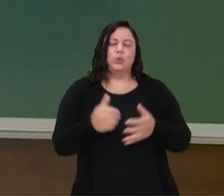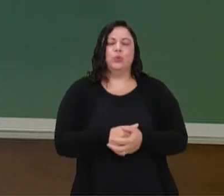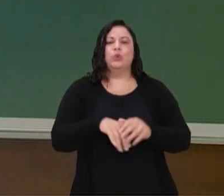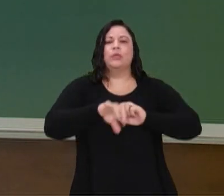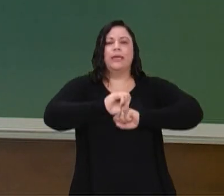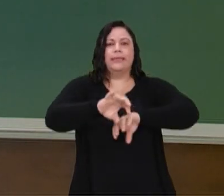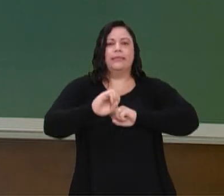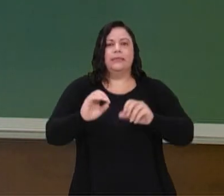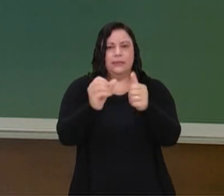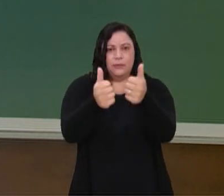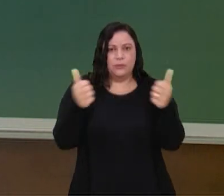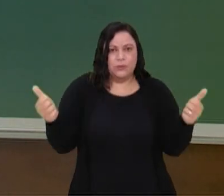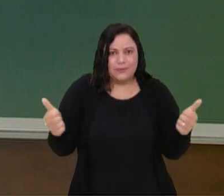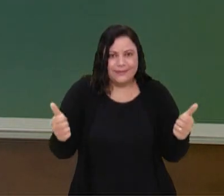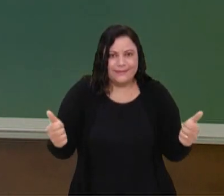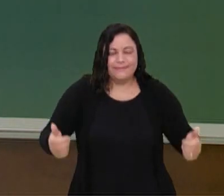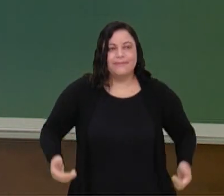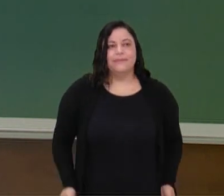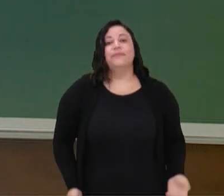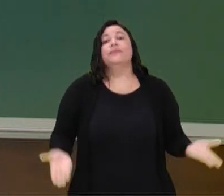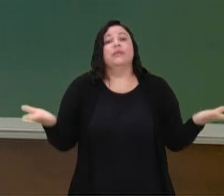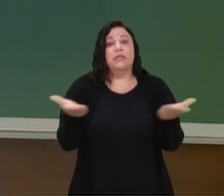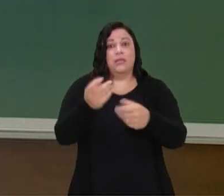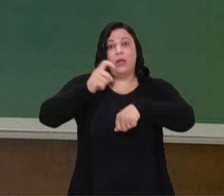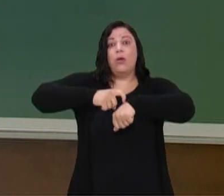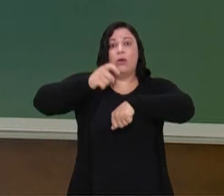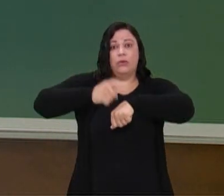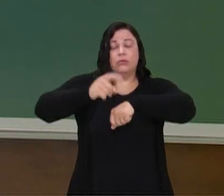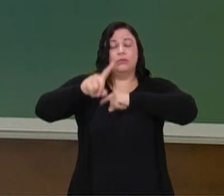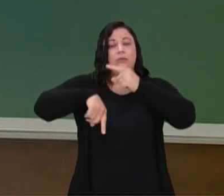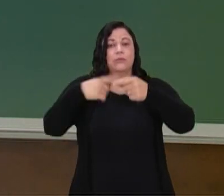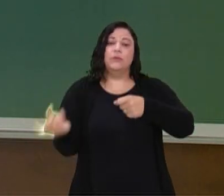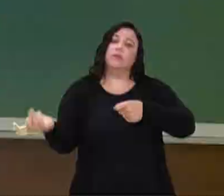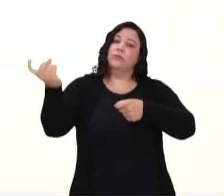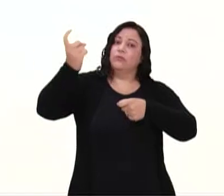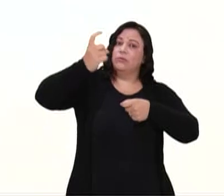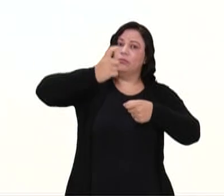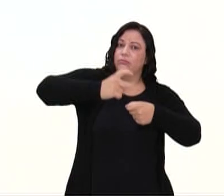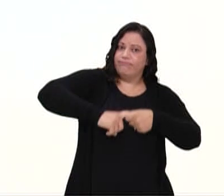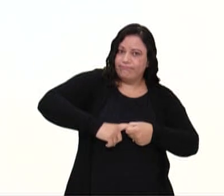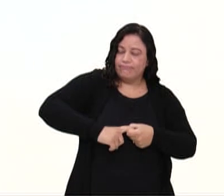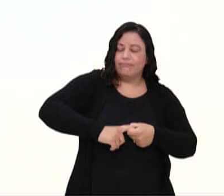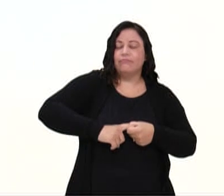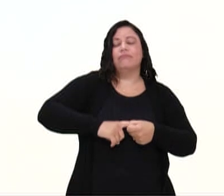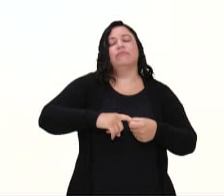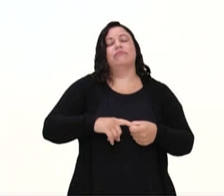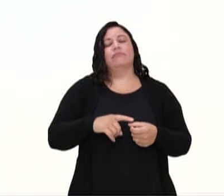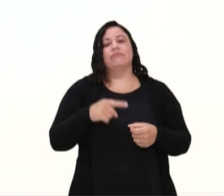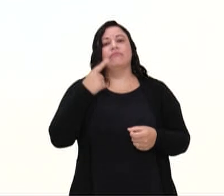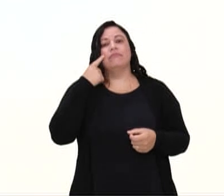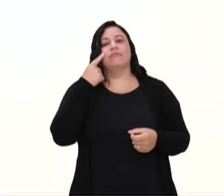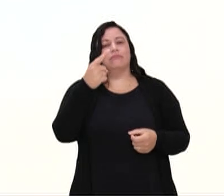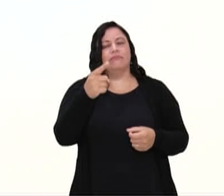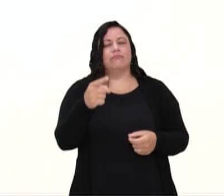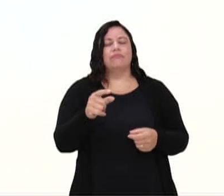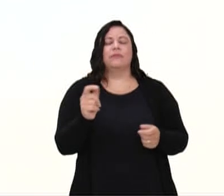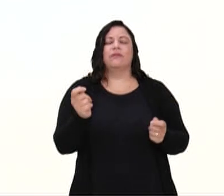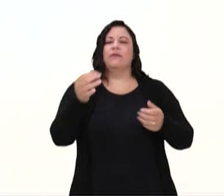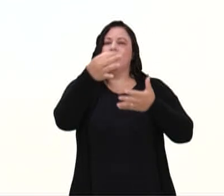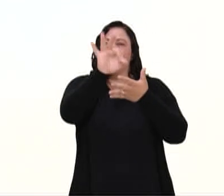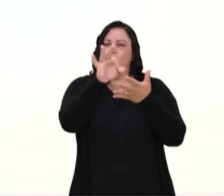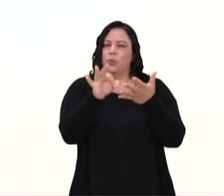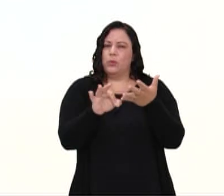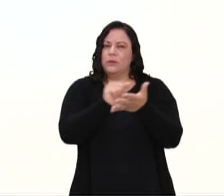Então, nós temos agora, vocês têm um tempinho, e já eu volto para a gente fazer juntos a correção dessa